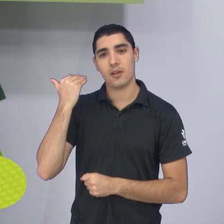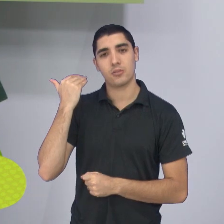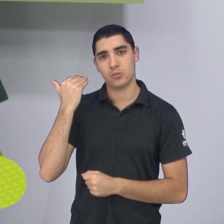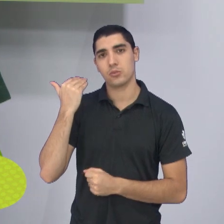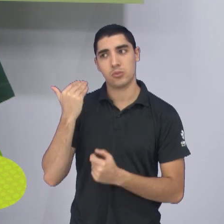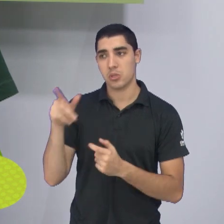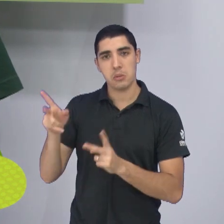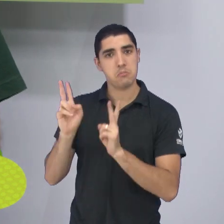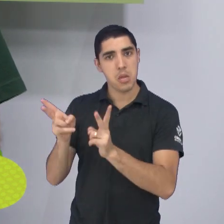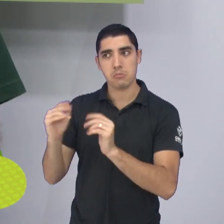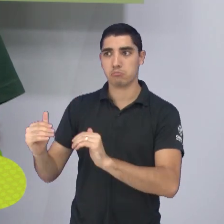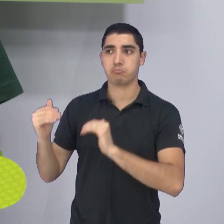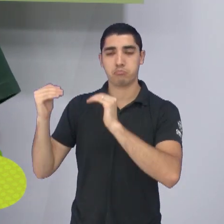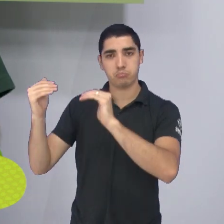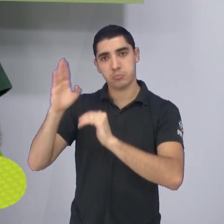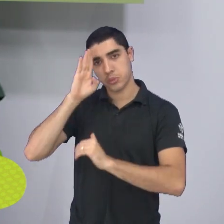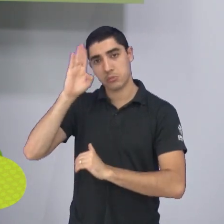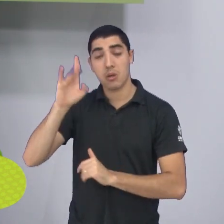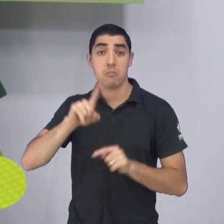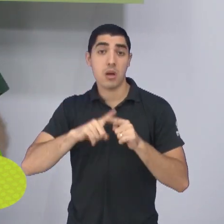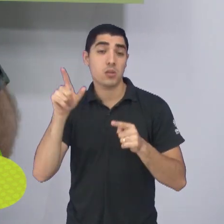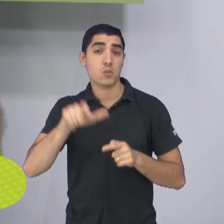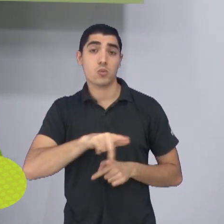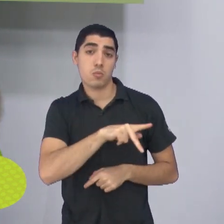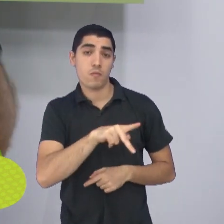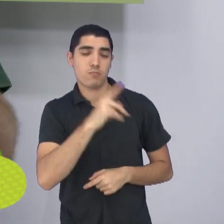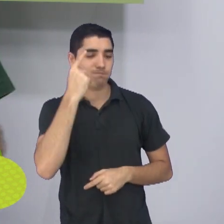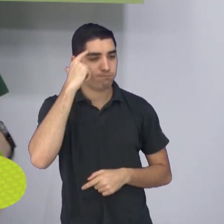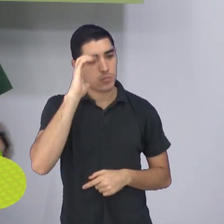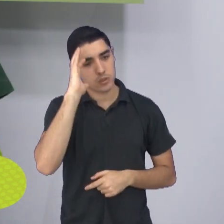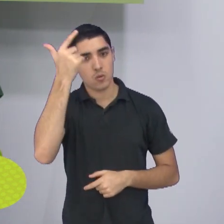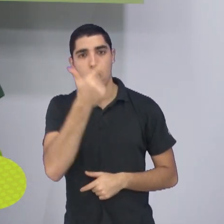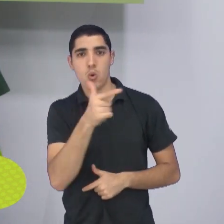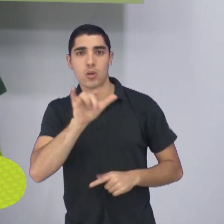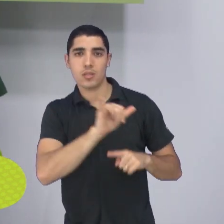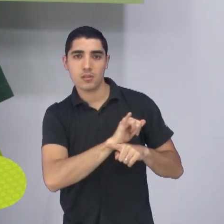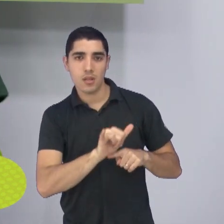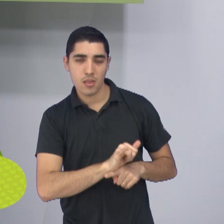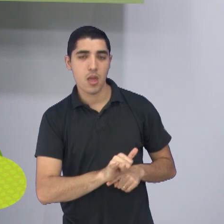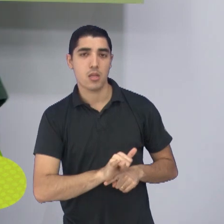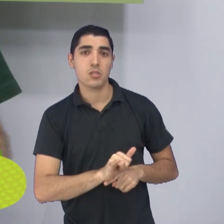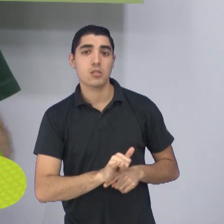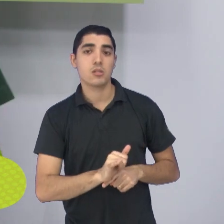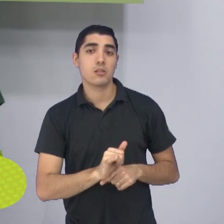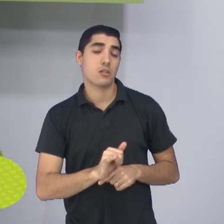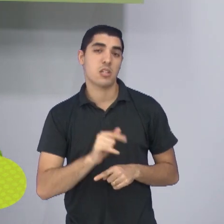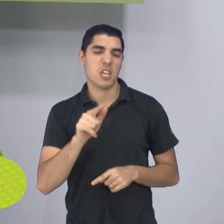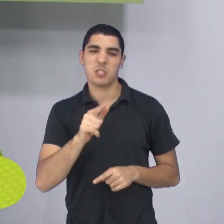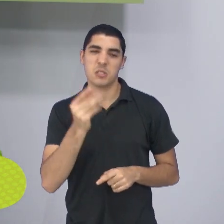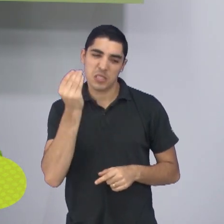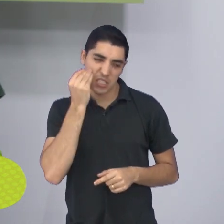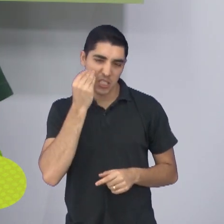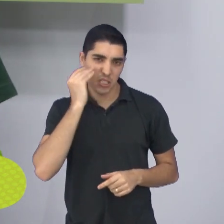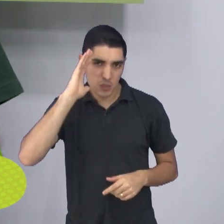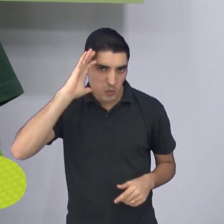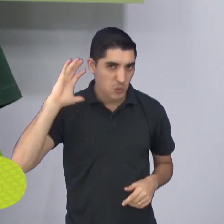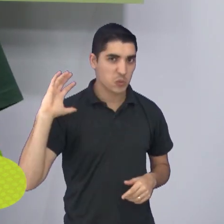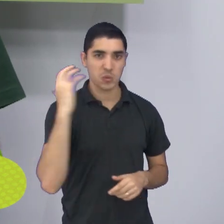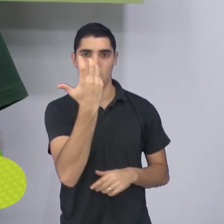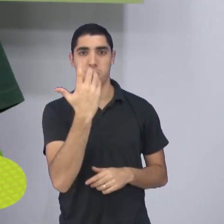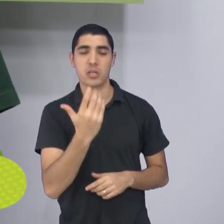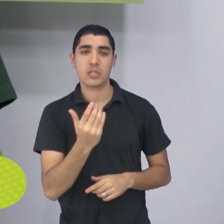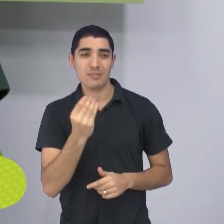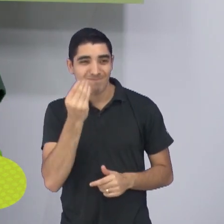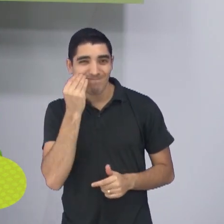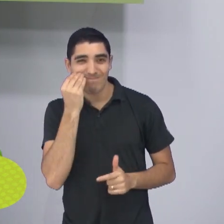Mas, o Ricardo acabou optando por outro esquema, né? E tentou jogar, deu all-in lá, tentou uma nova formação para